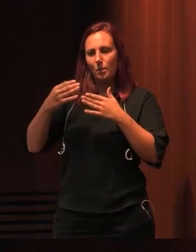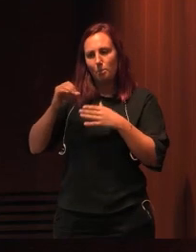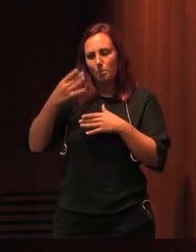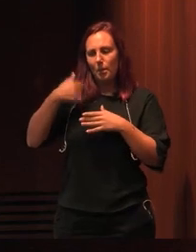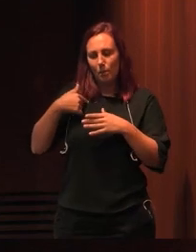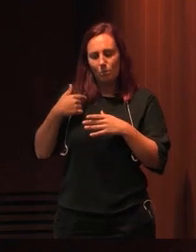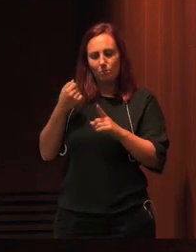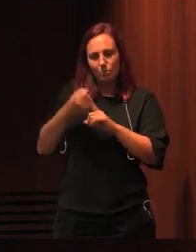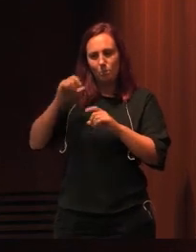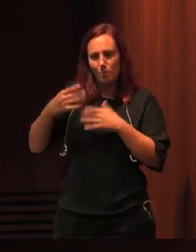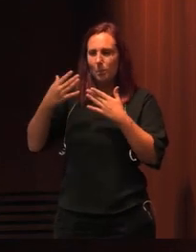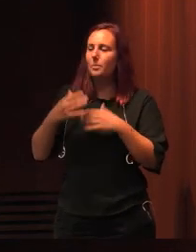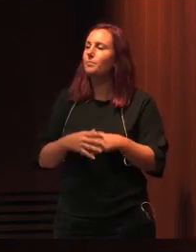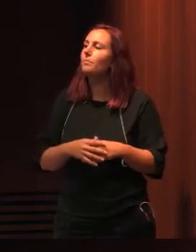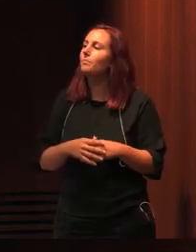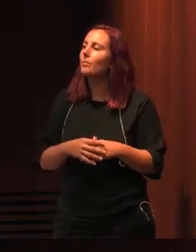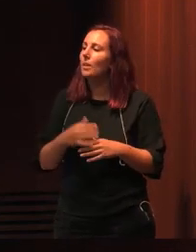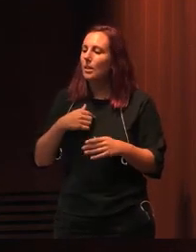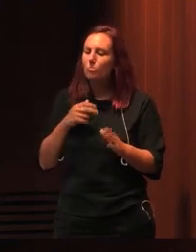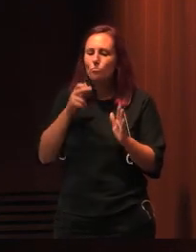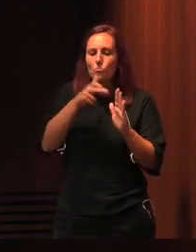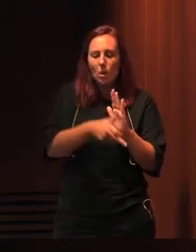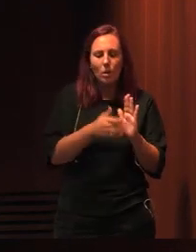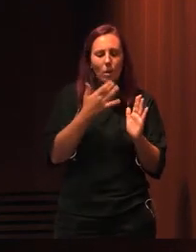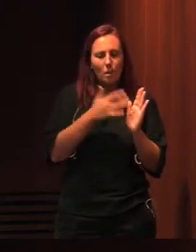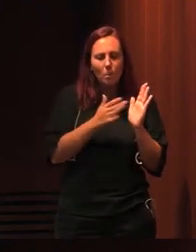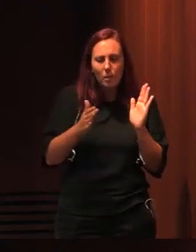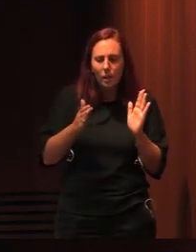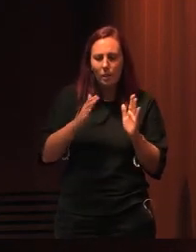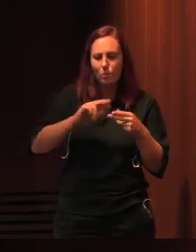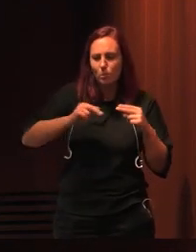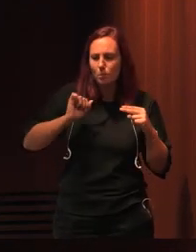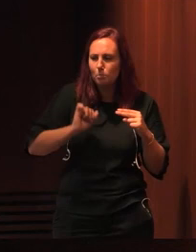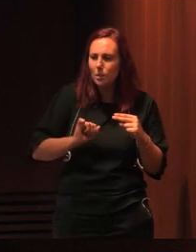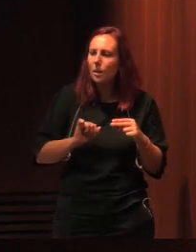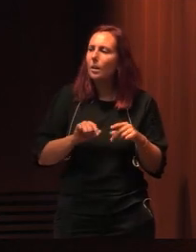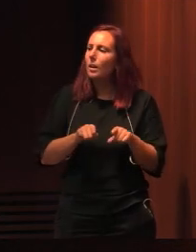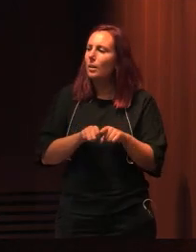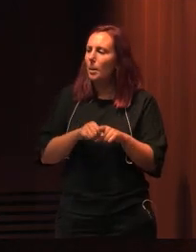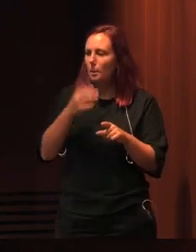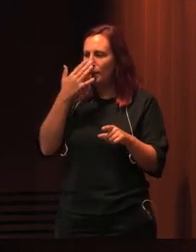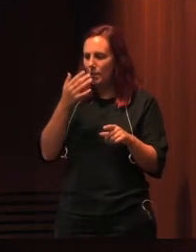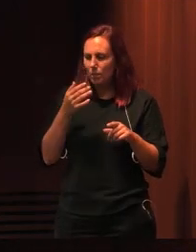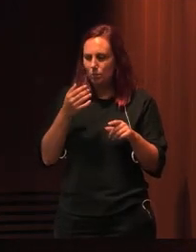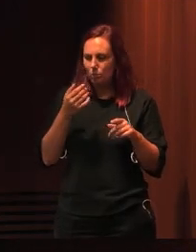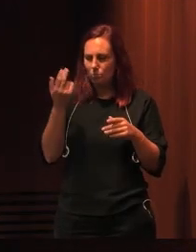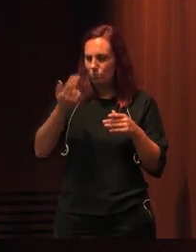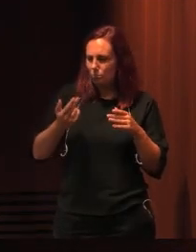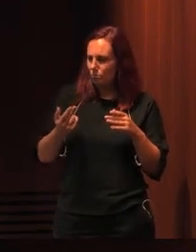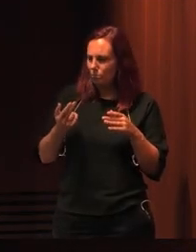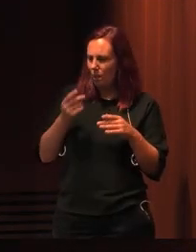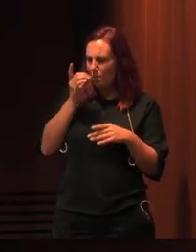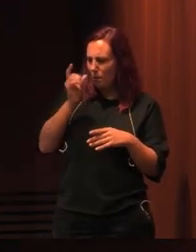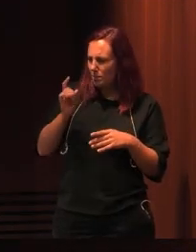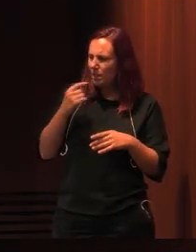E lembro-me de ter entrado na Biblioteca Municipal e, aliás, isto parece um filme também expressionista alemão e tinha uma grande